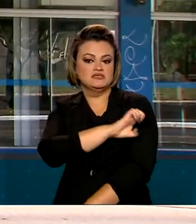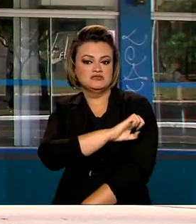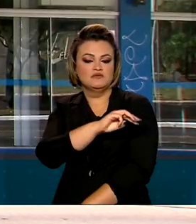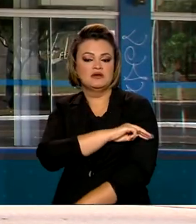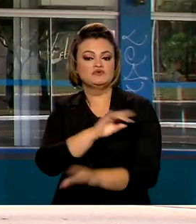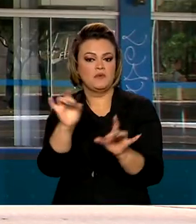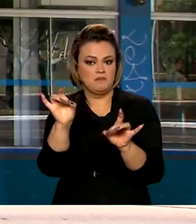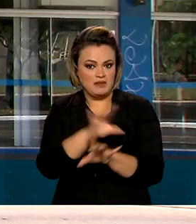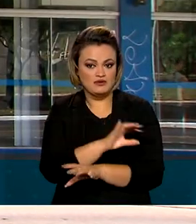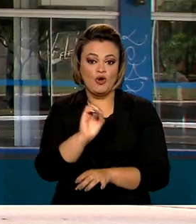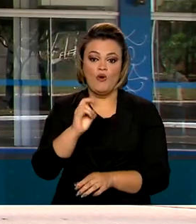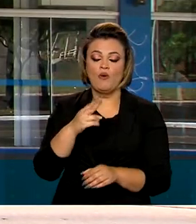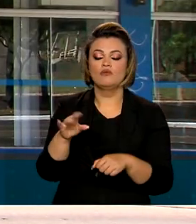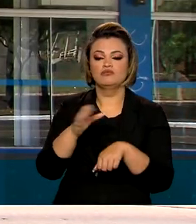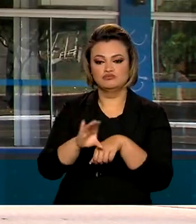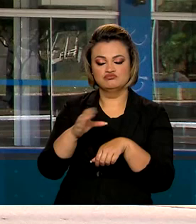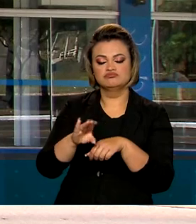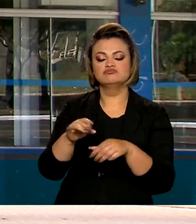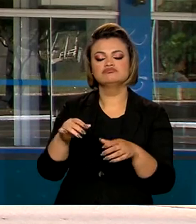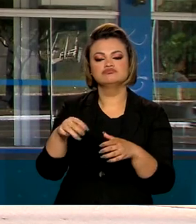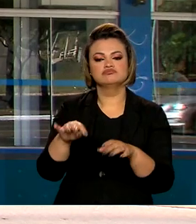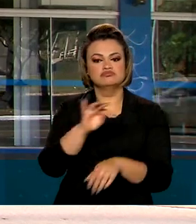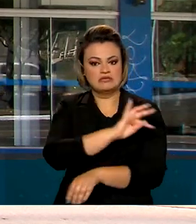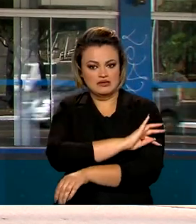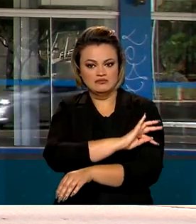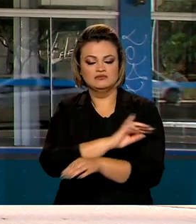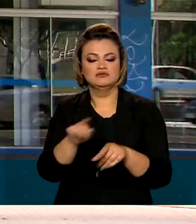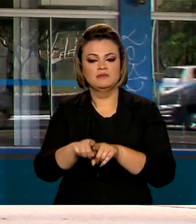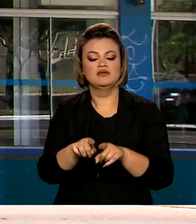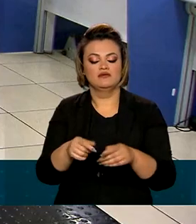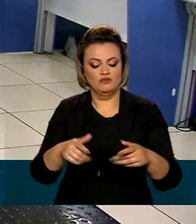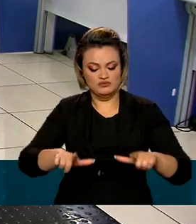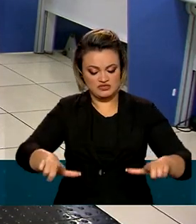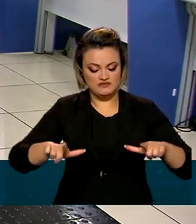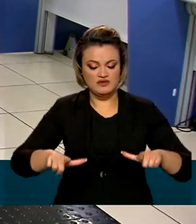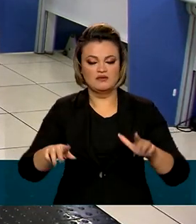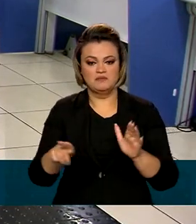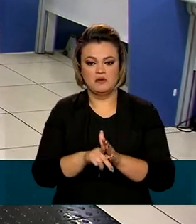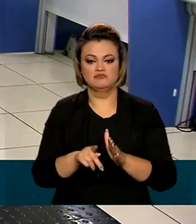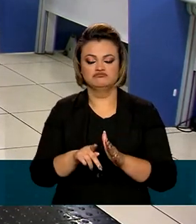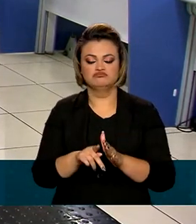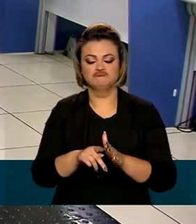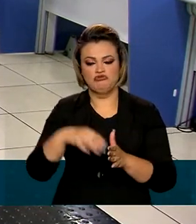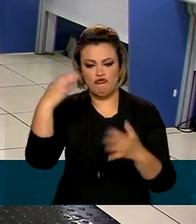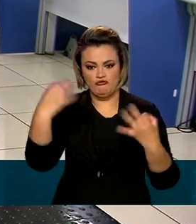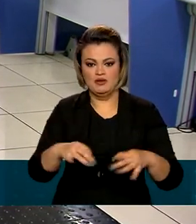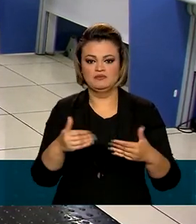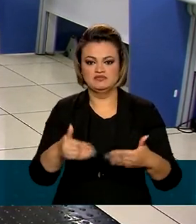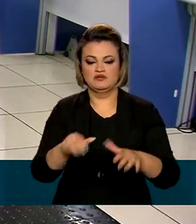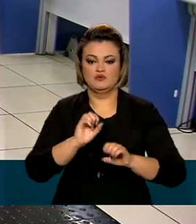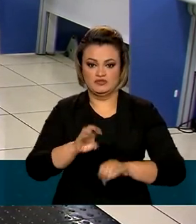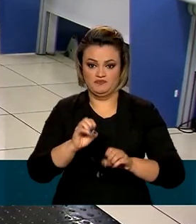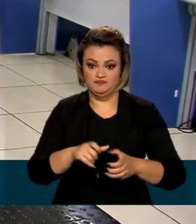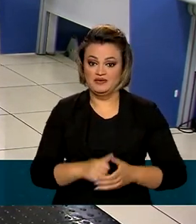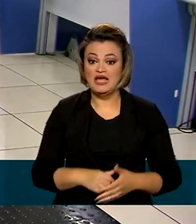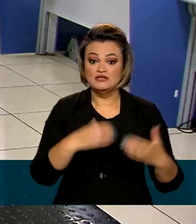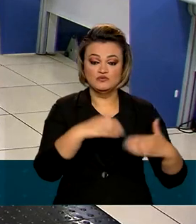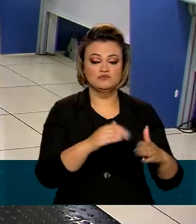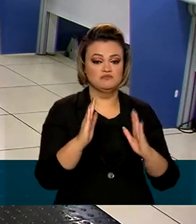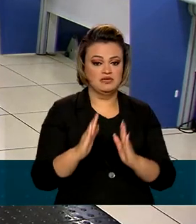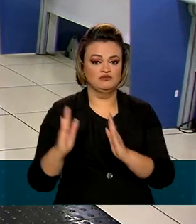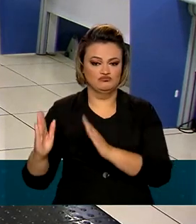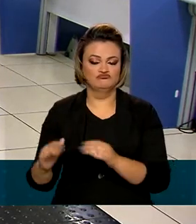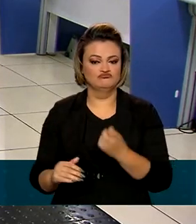expedido por instituição de ensino reconhecida pelo Ministério da Educação. O concurso será realizado em duas etapas.